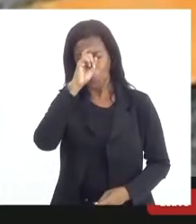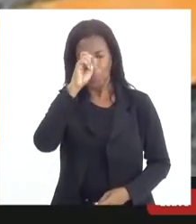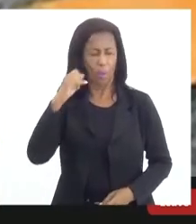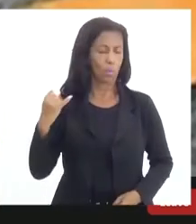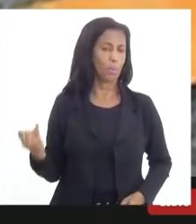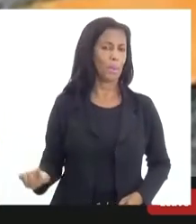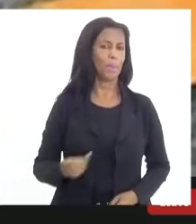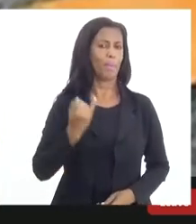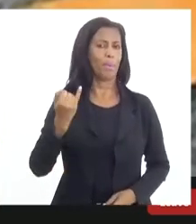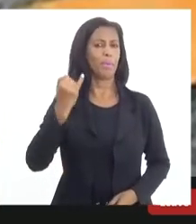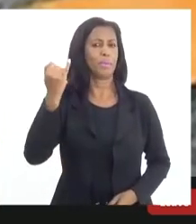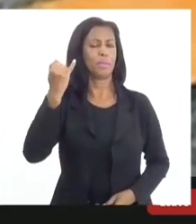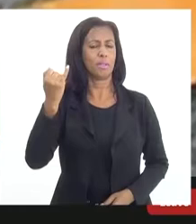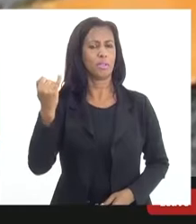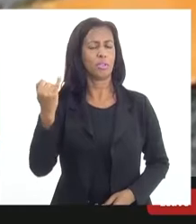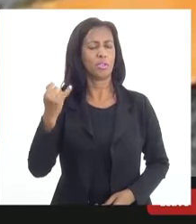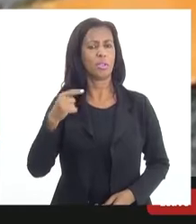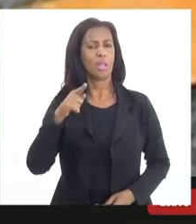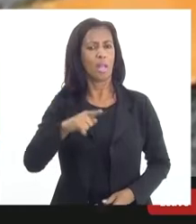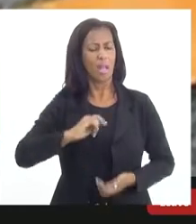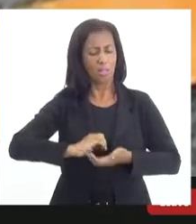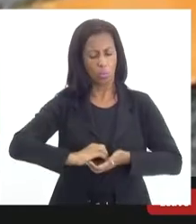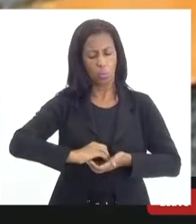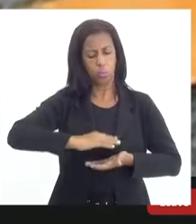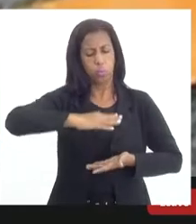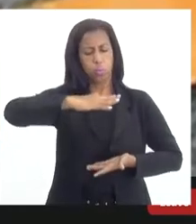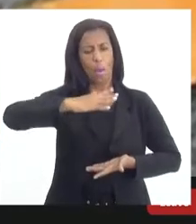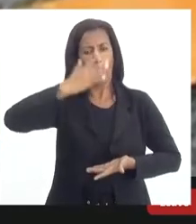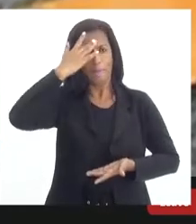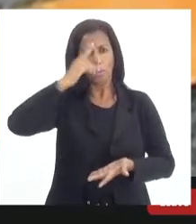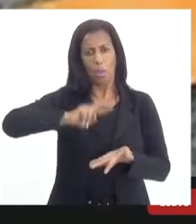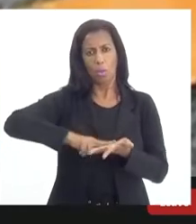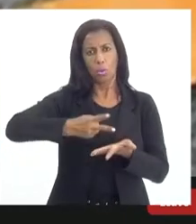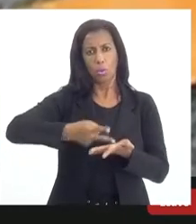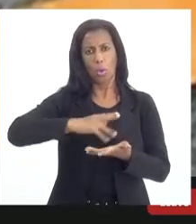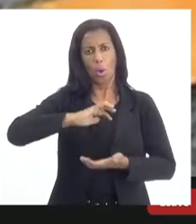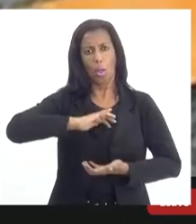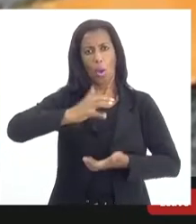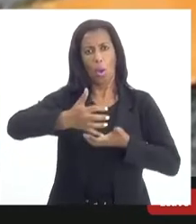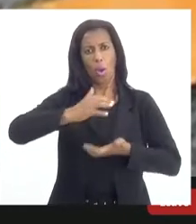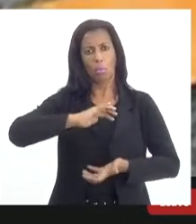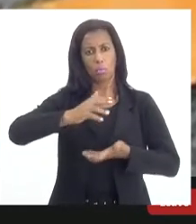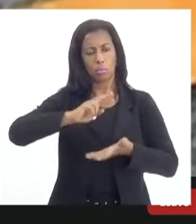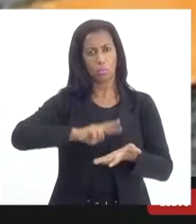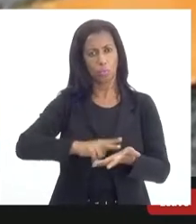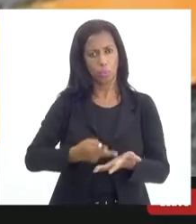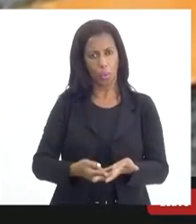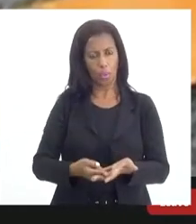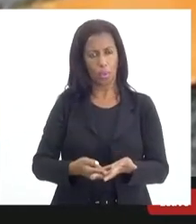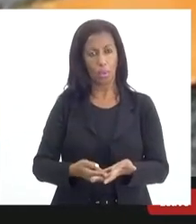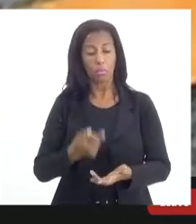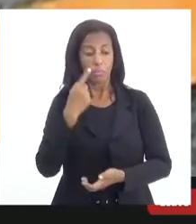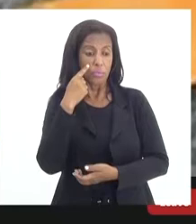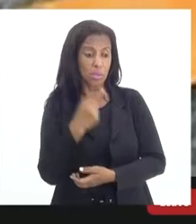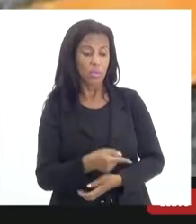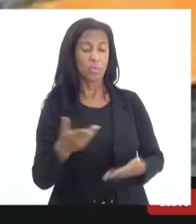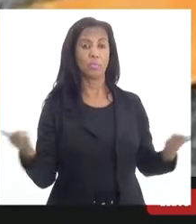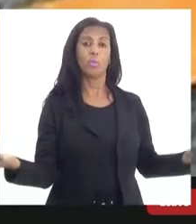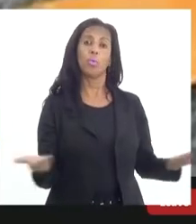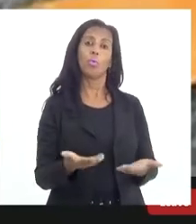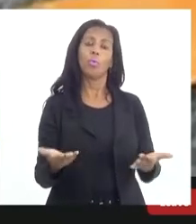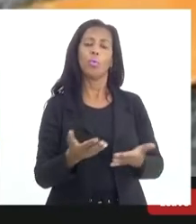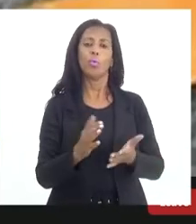peso significativo dentro do volume de transplante de medula óssea. E o que a gente vê é que nós temos hoje